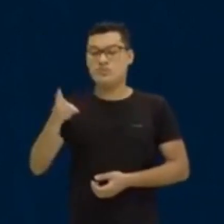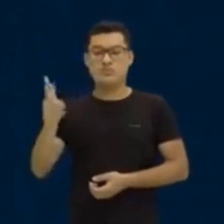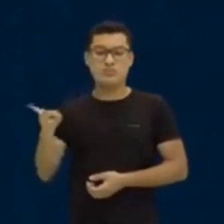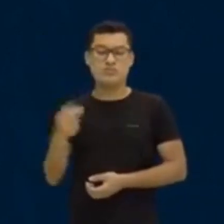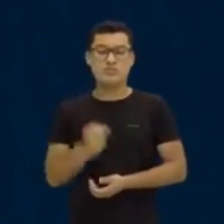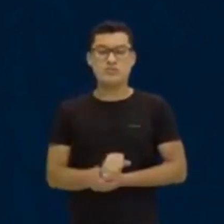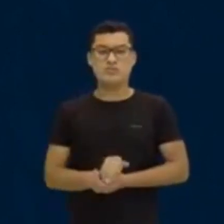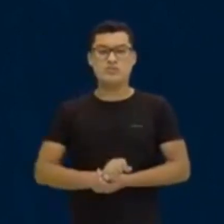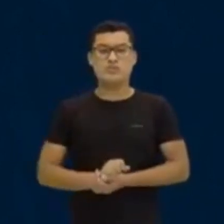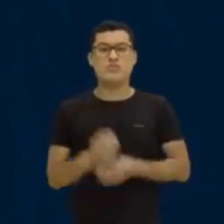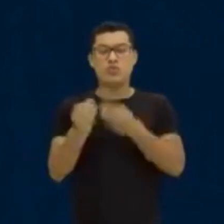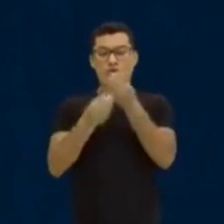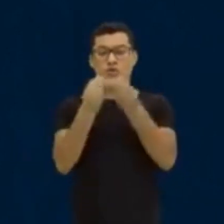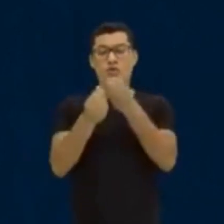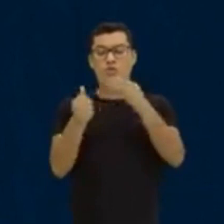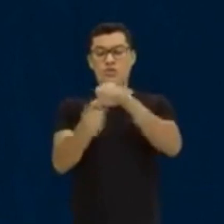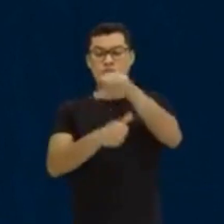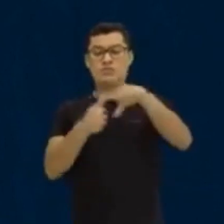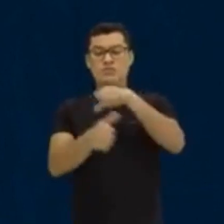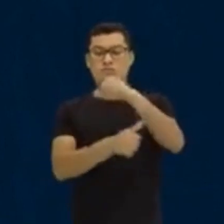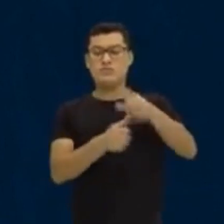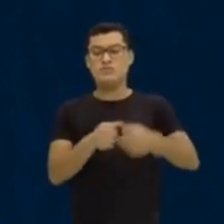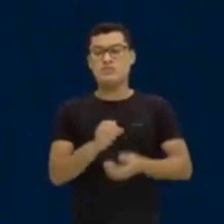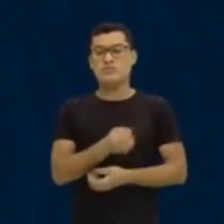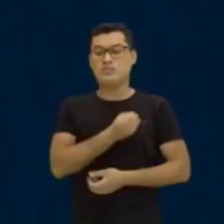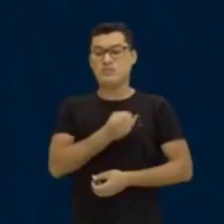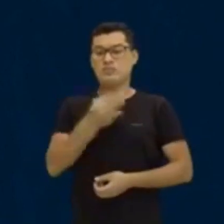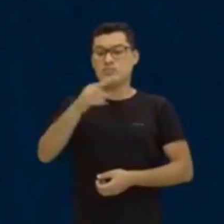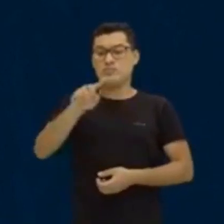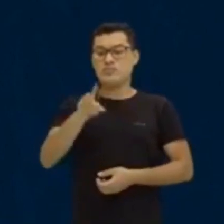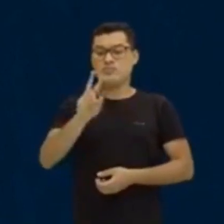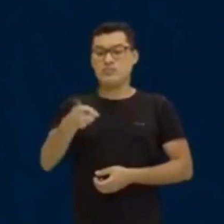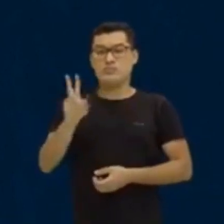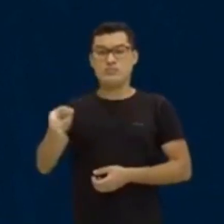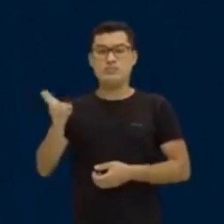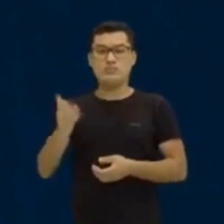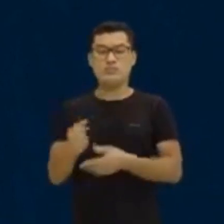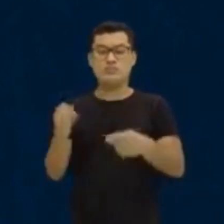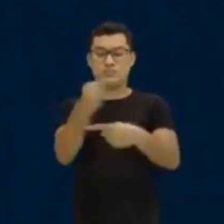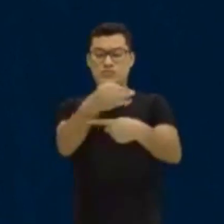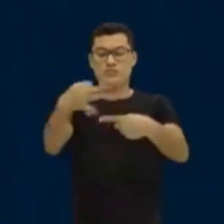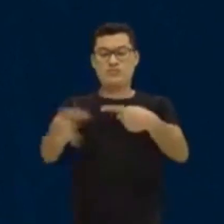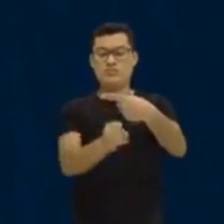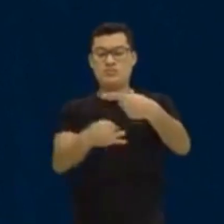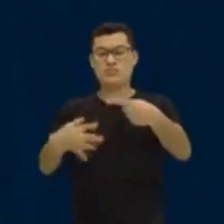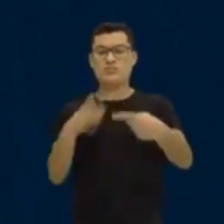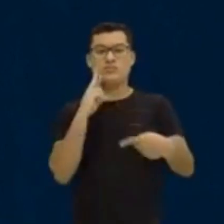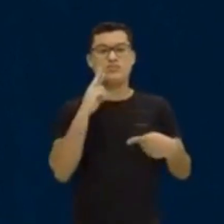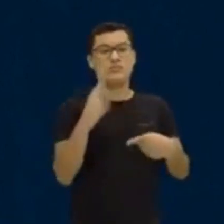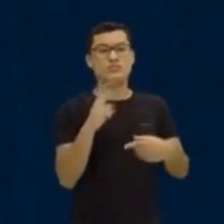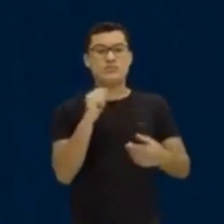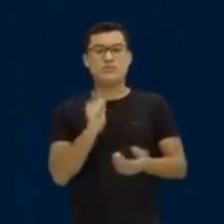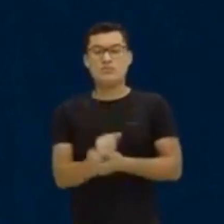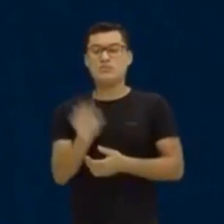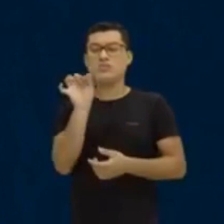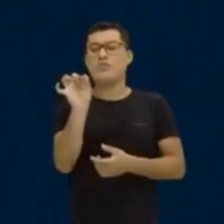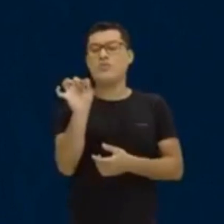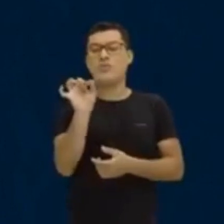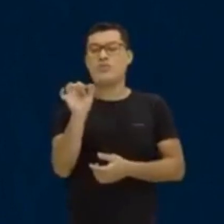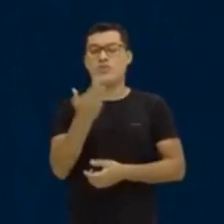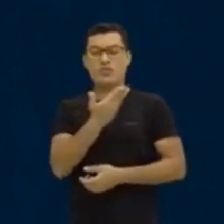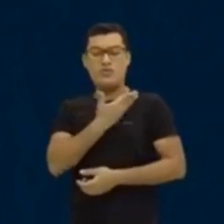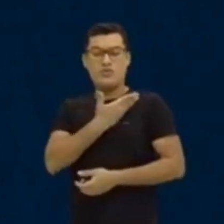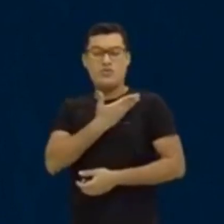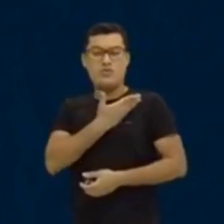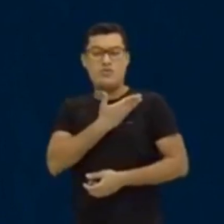a dízima periódica simples para a fração? Olha para esse primeiro exemplo. Responde aí para quem está do teu lado aí na tua casa